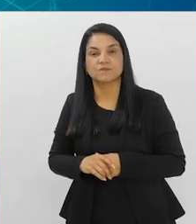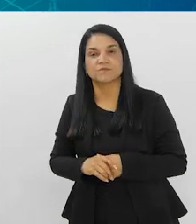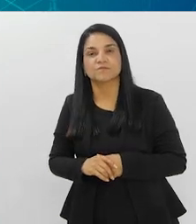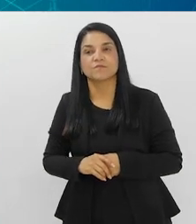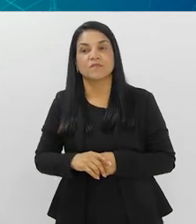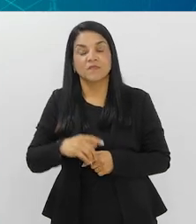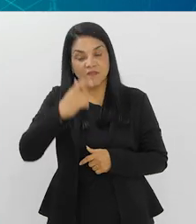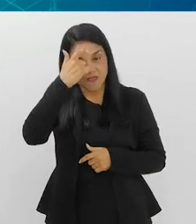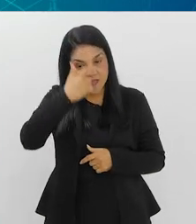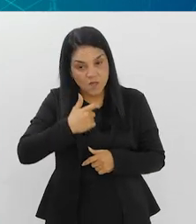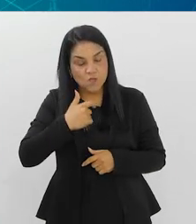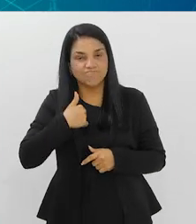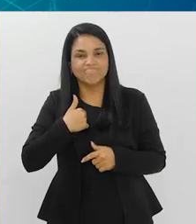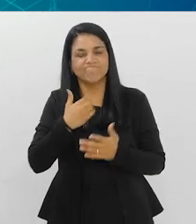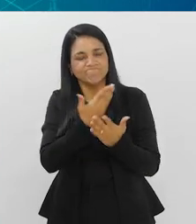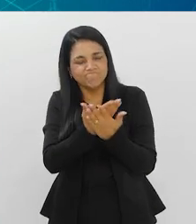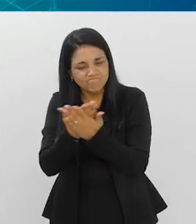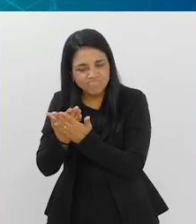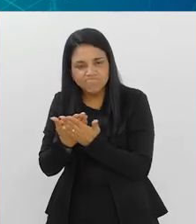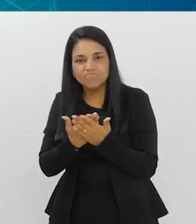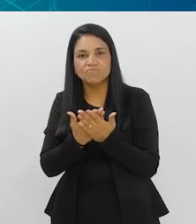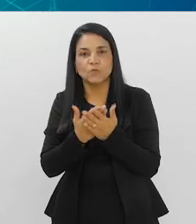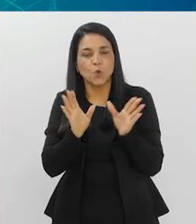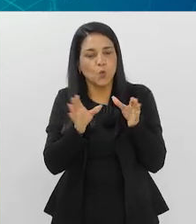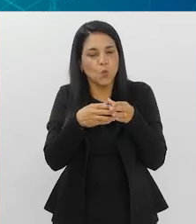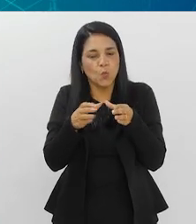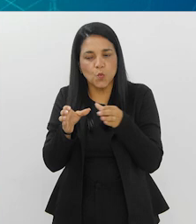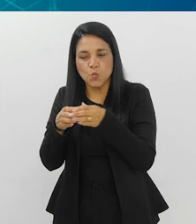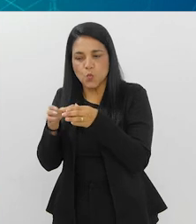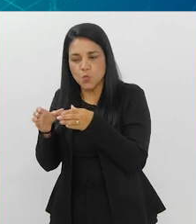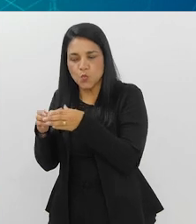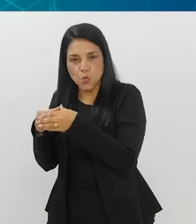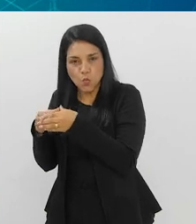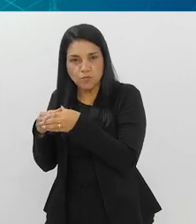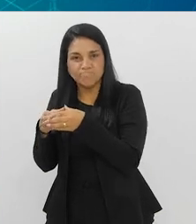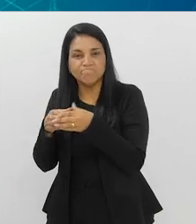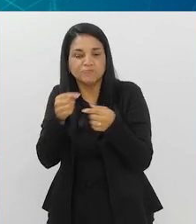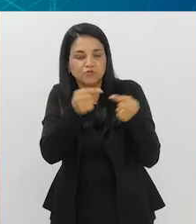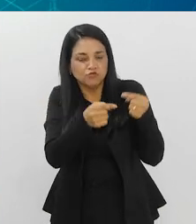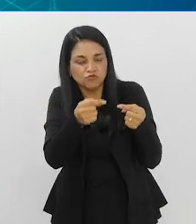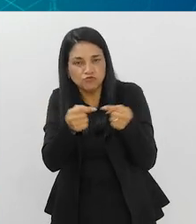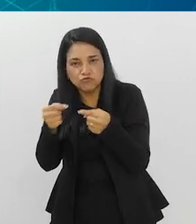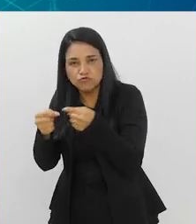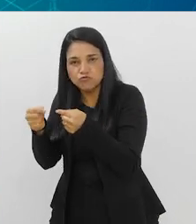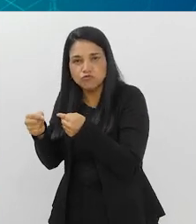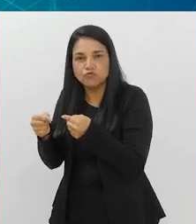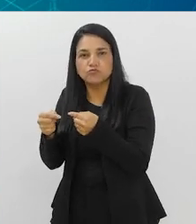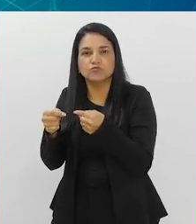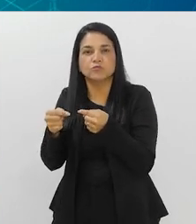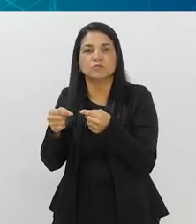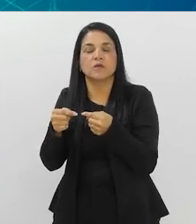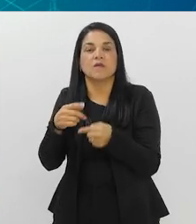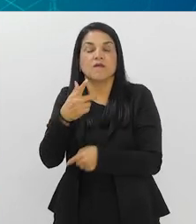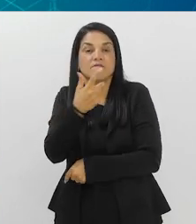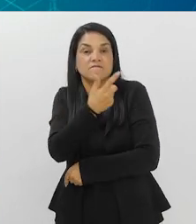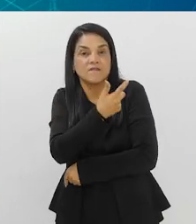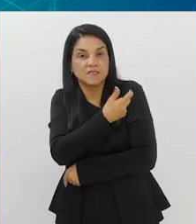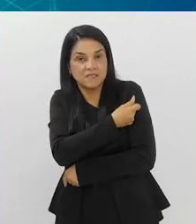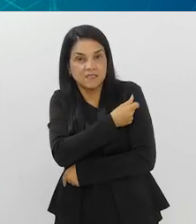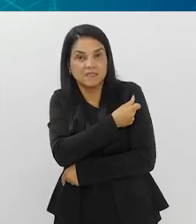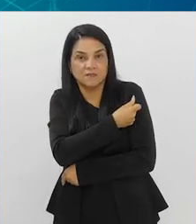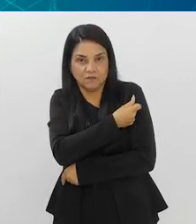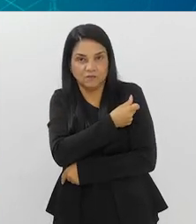Então, eu estudo muito isso. Estou em vários grupos discutindo a excitação